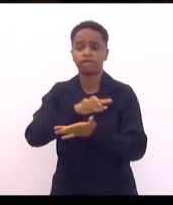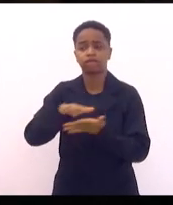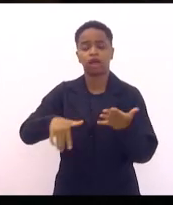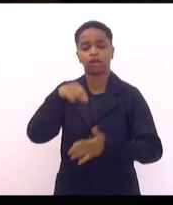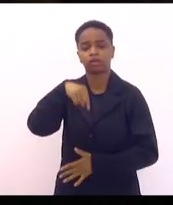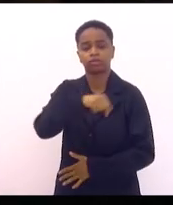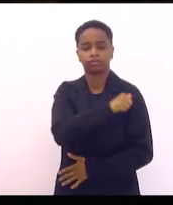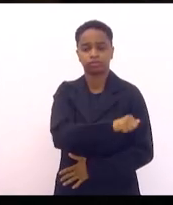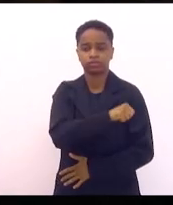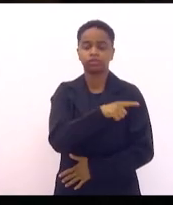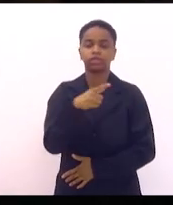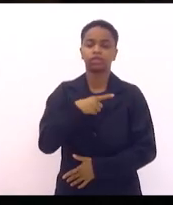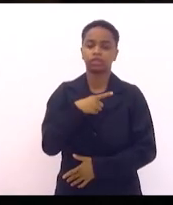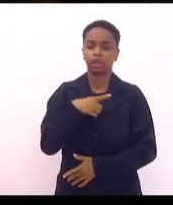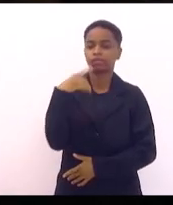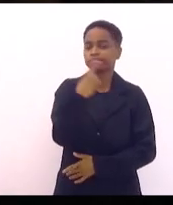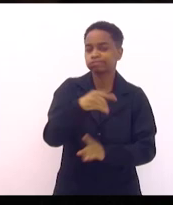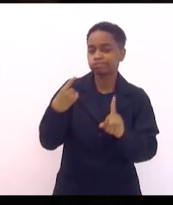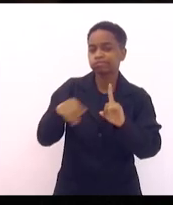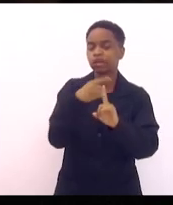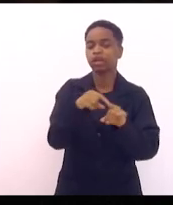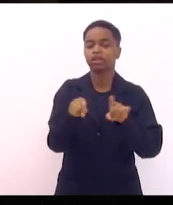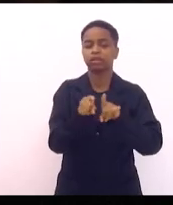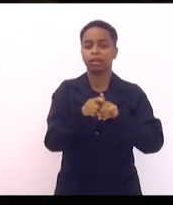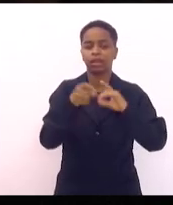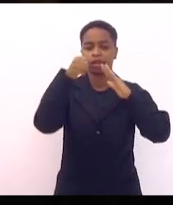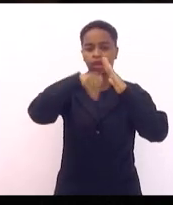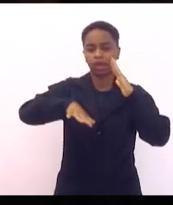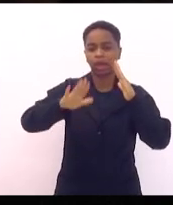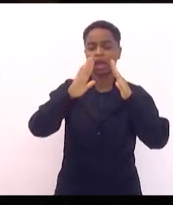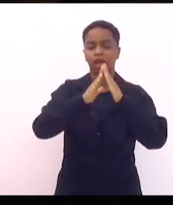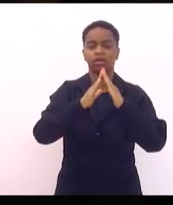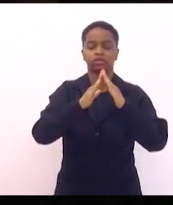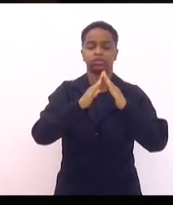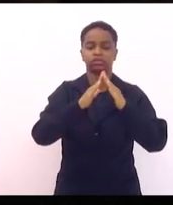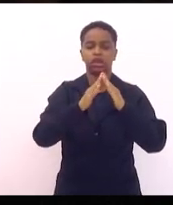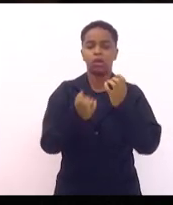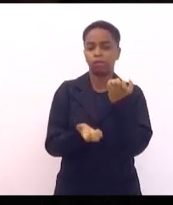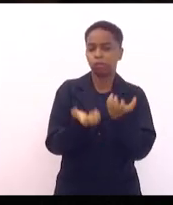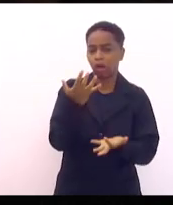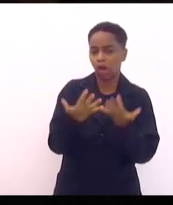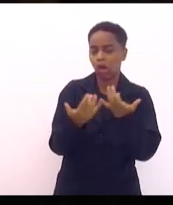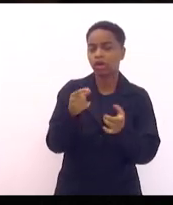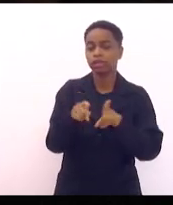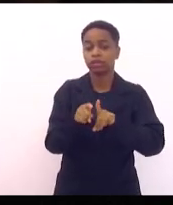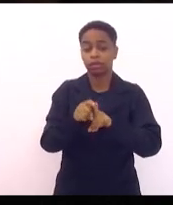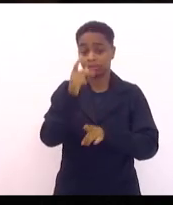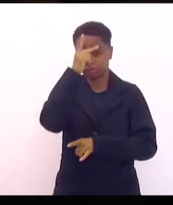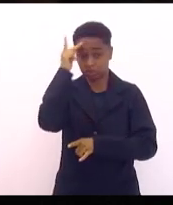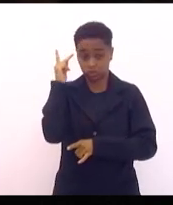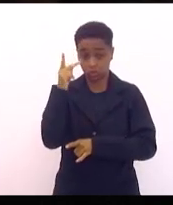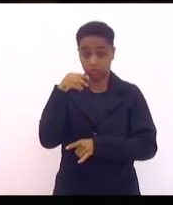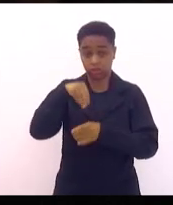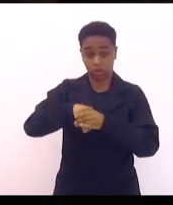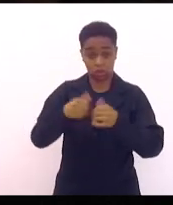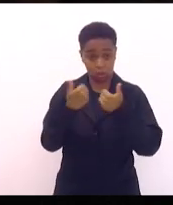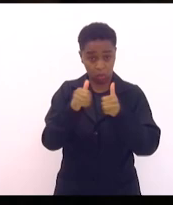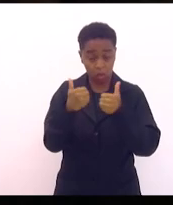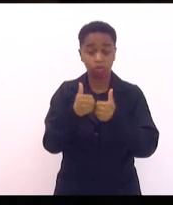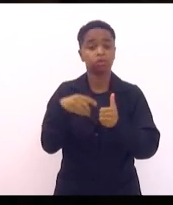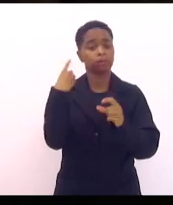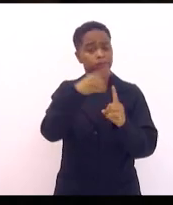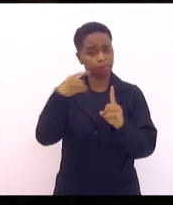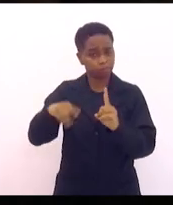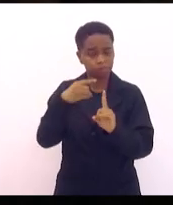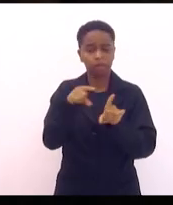são terreiros incendiados, são médiums agredidos nos ônibus, as pessoas que estão de branco sofrem um